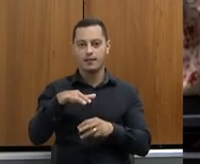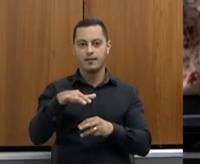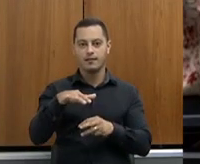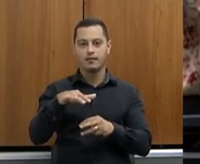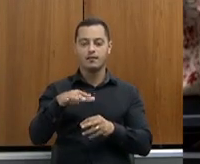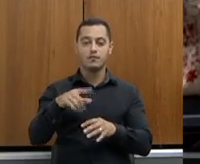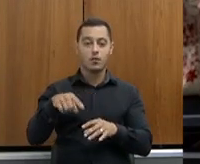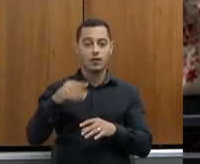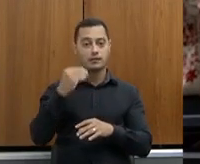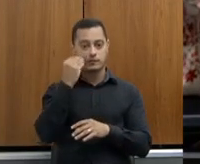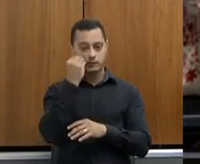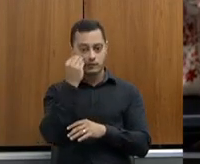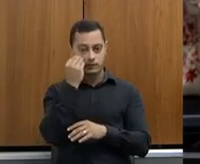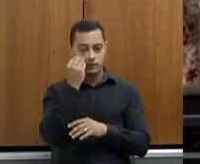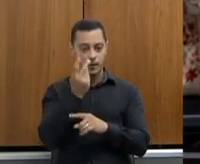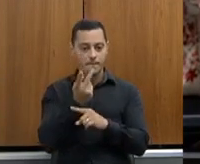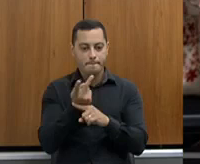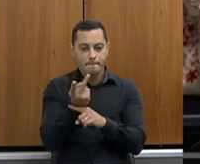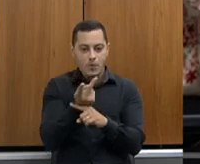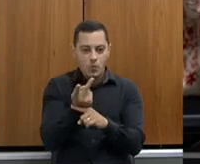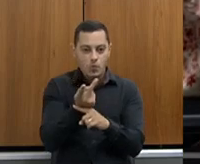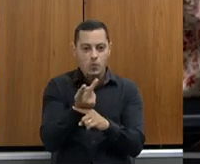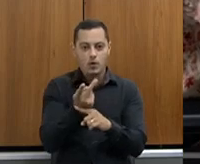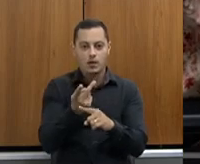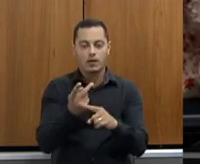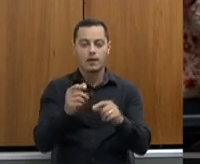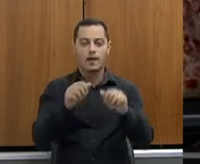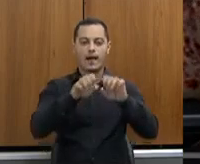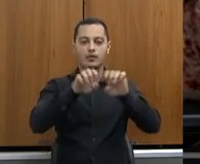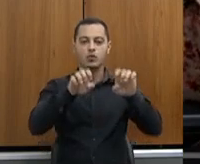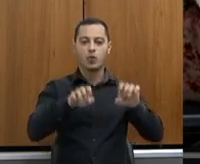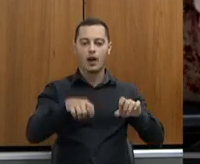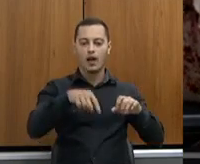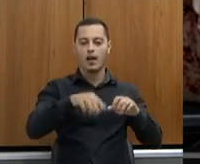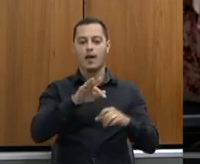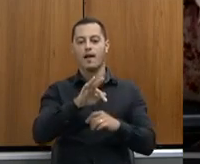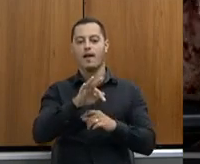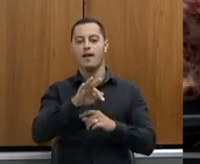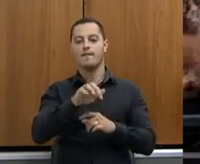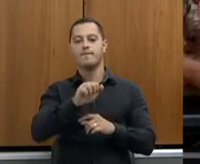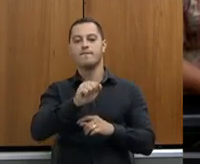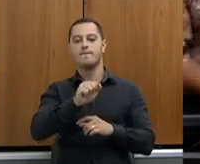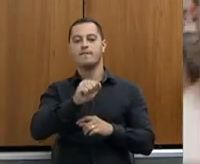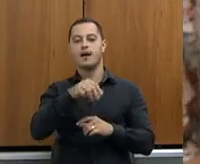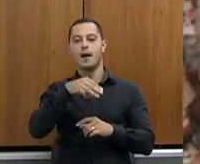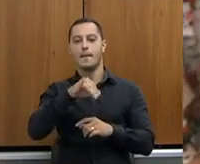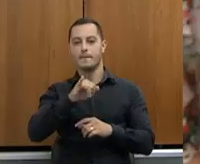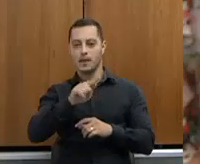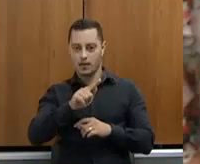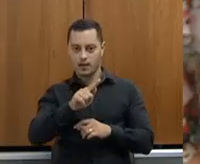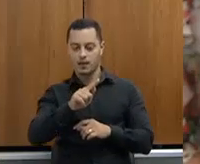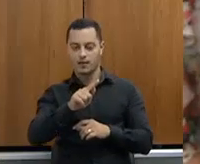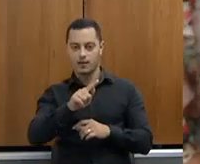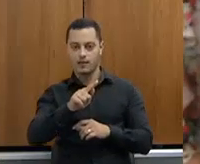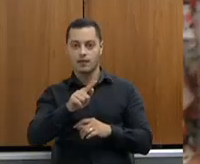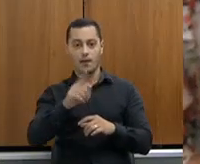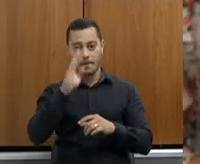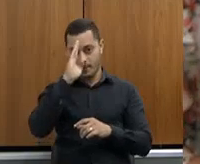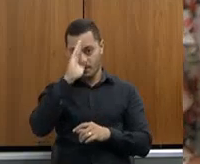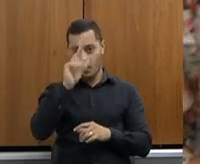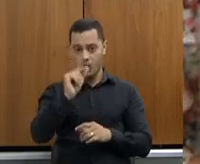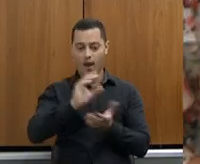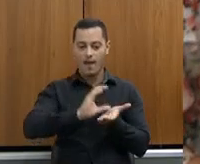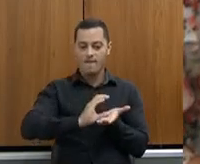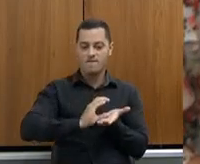Nós temos procurado estruturar a Epamig da melhor forma possível, estamos lutando agora para um concurso para a Epamig, e, principalmente, investindo